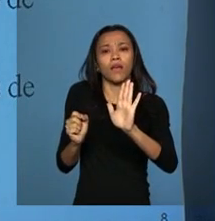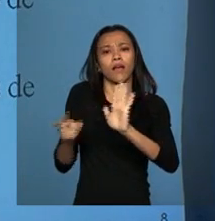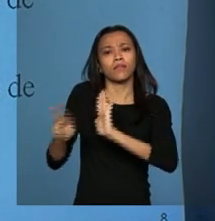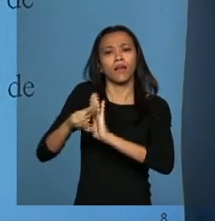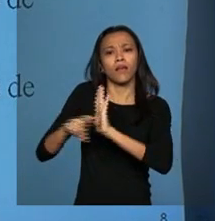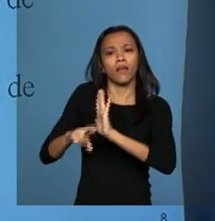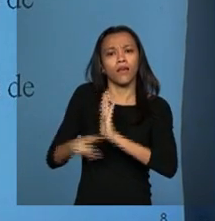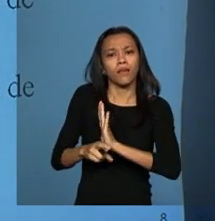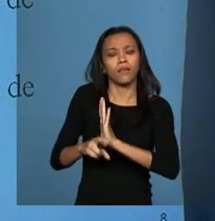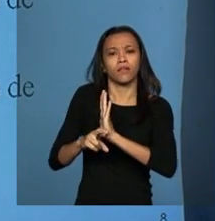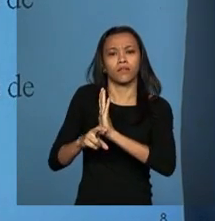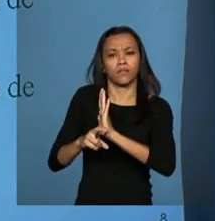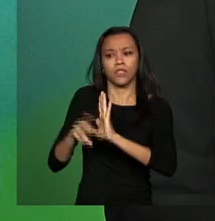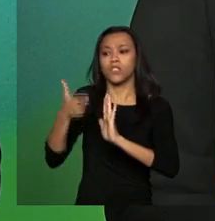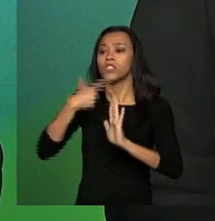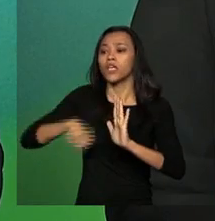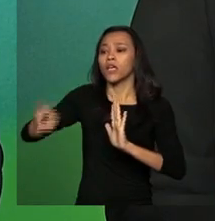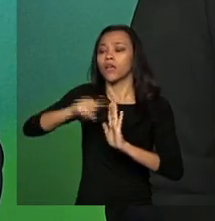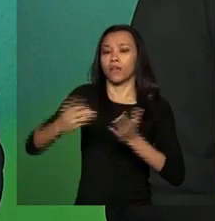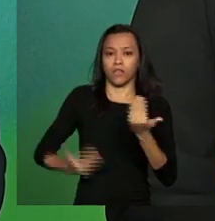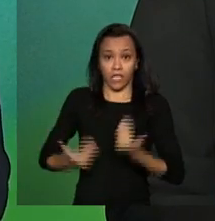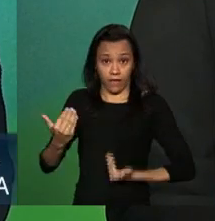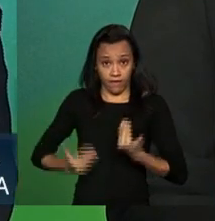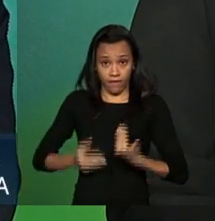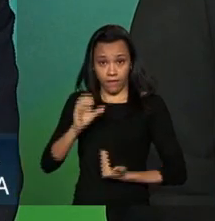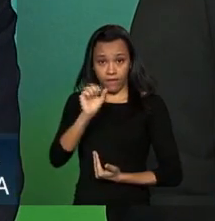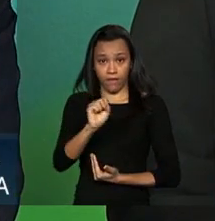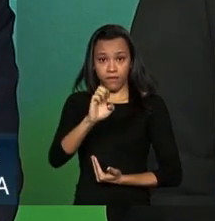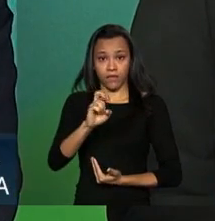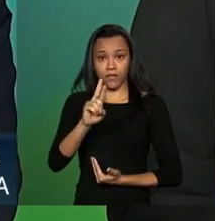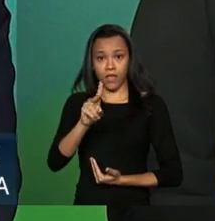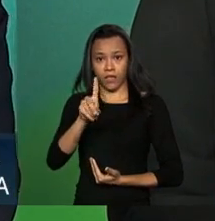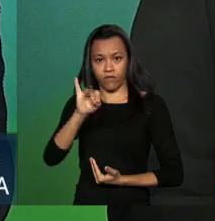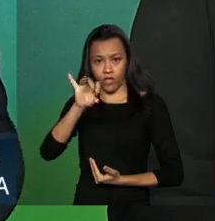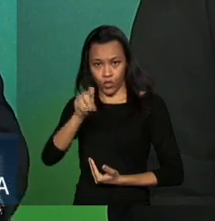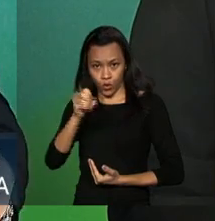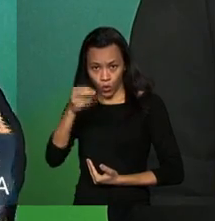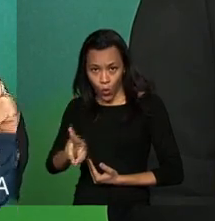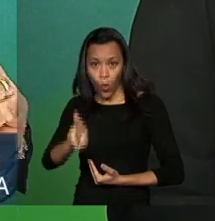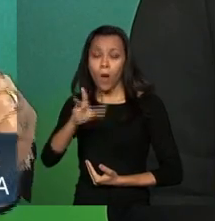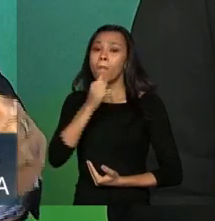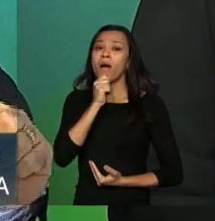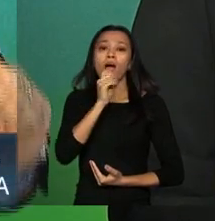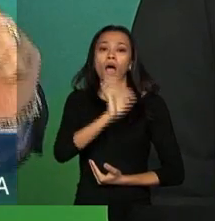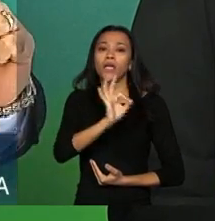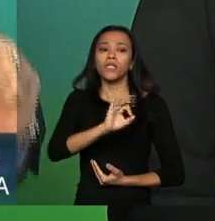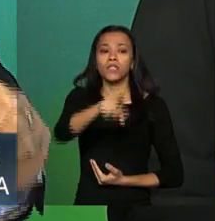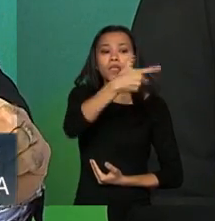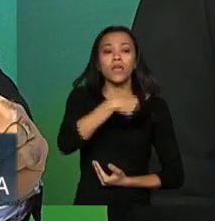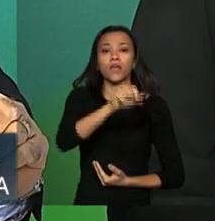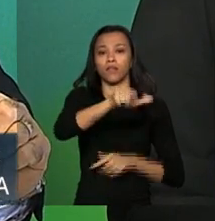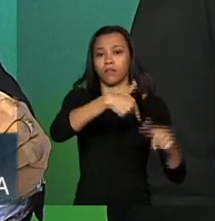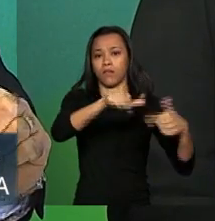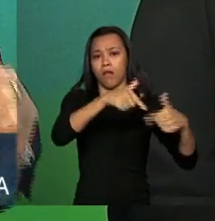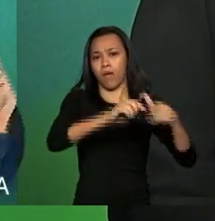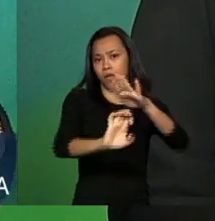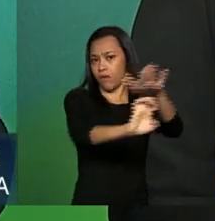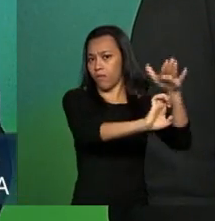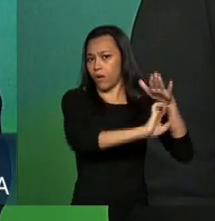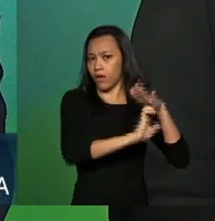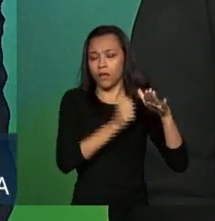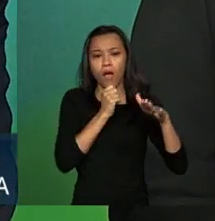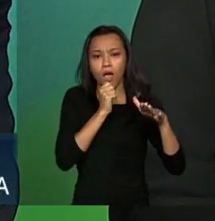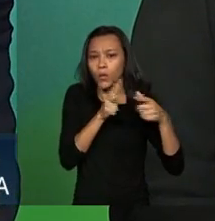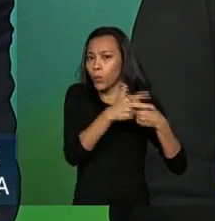não foi incorporada a regra do trabalhador e da iniciativa privada. Só que no setor público nós aprovamos a